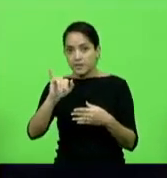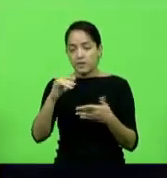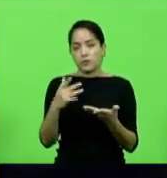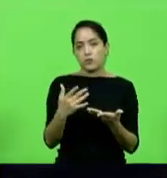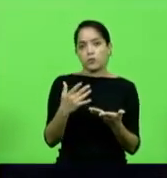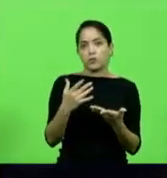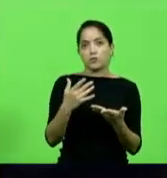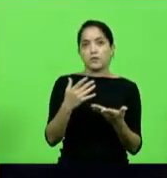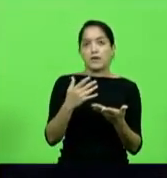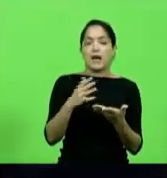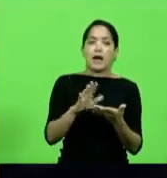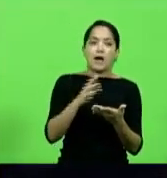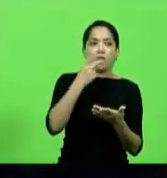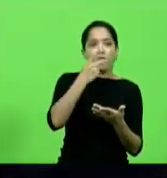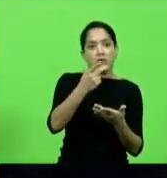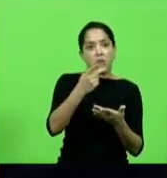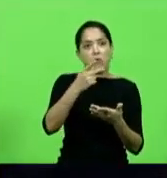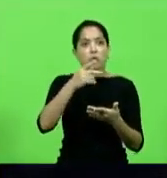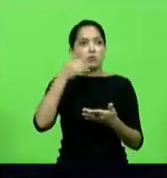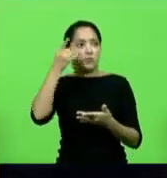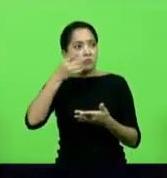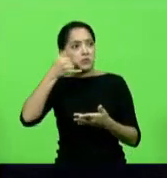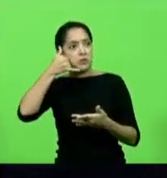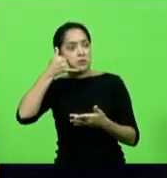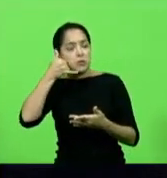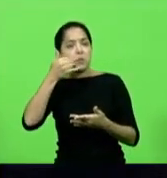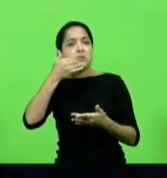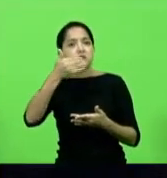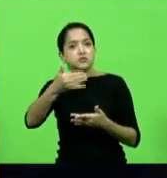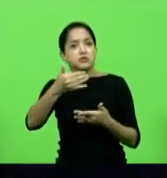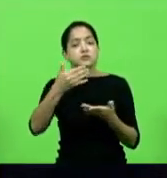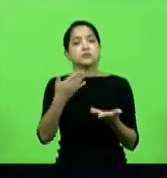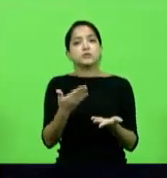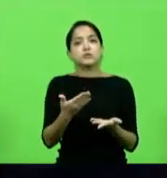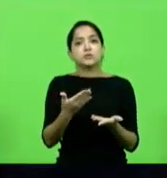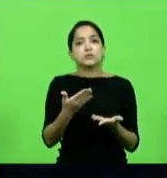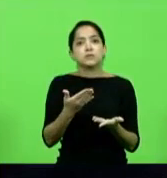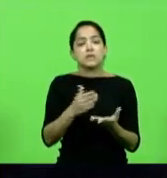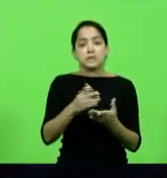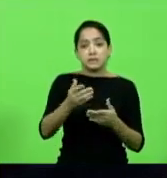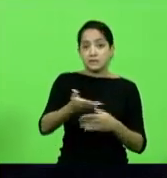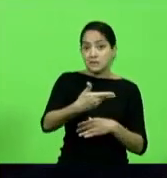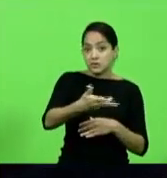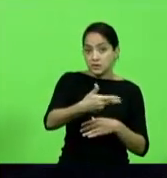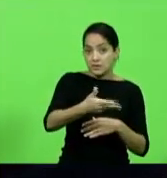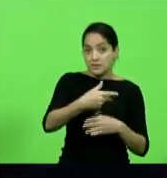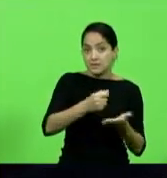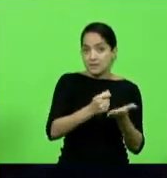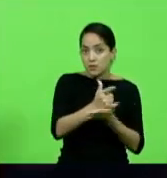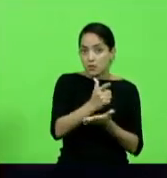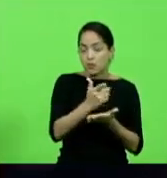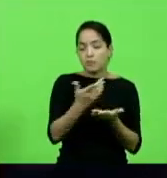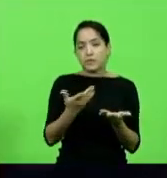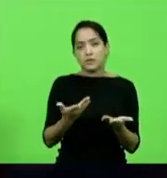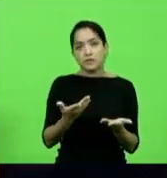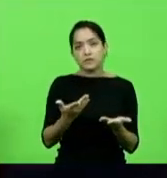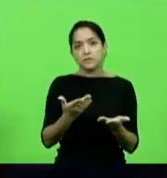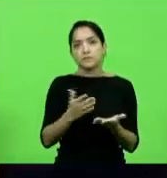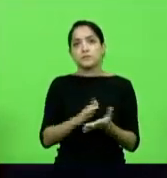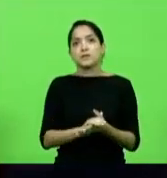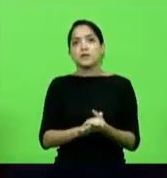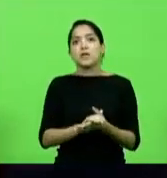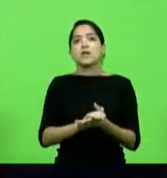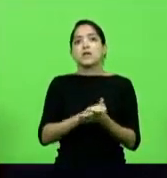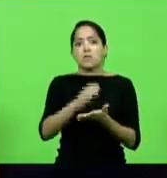quem disse que um deputado ligou pedindo para se agilizar se a compra de alguma forma e eu mandei